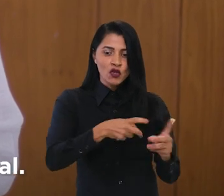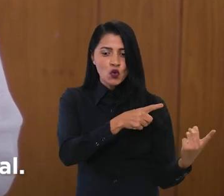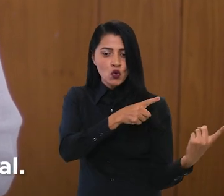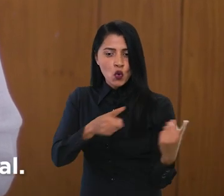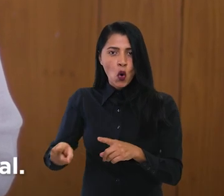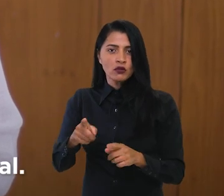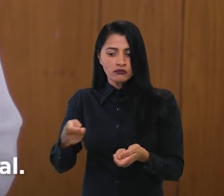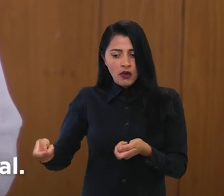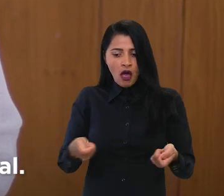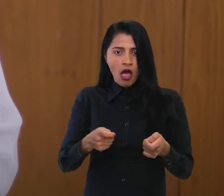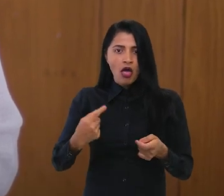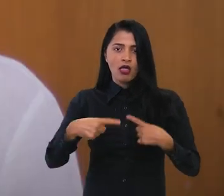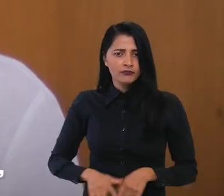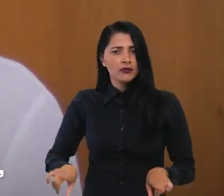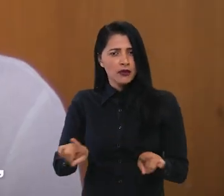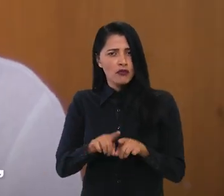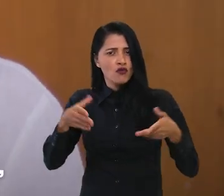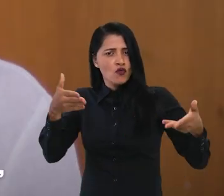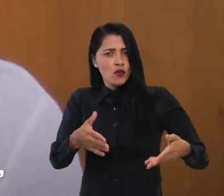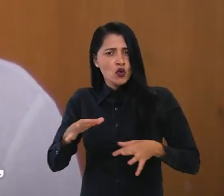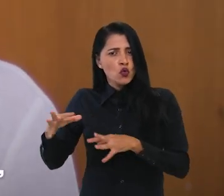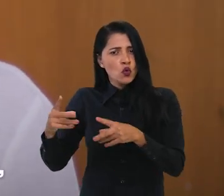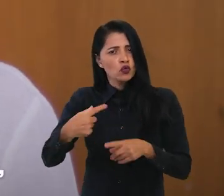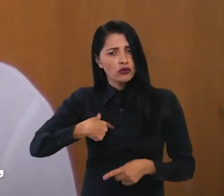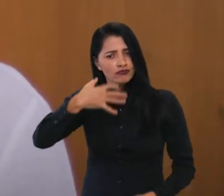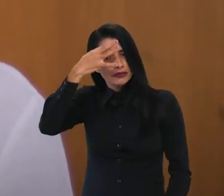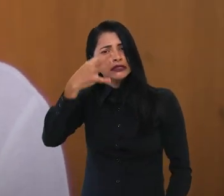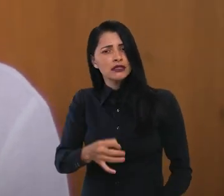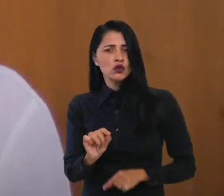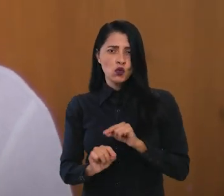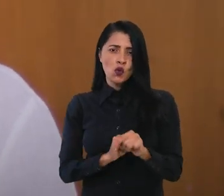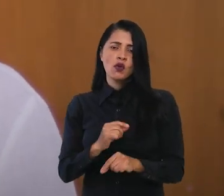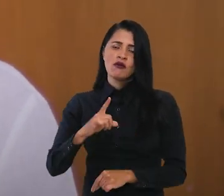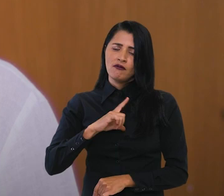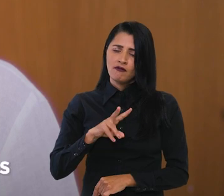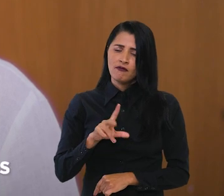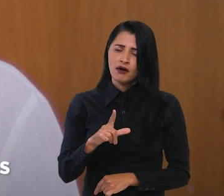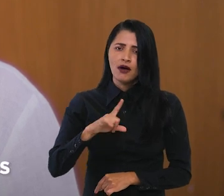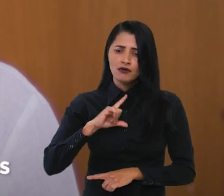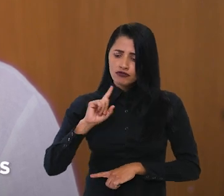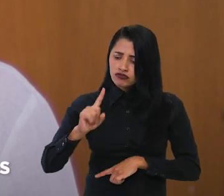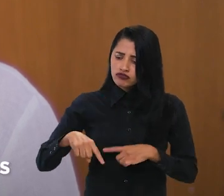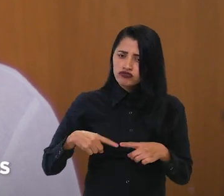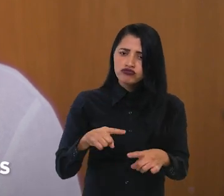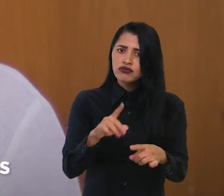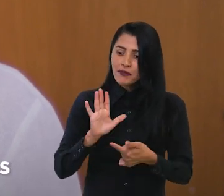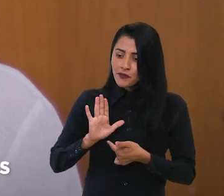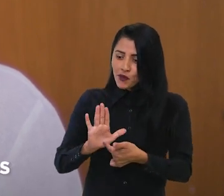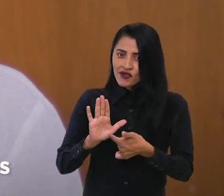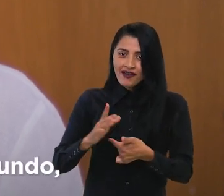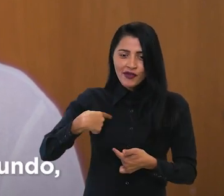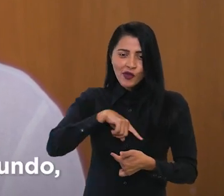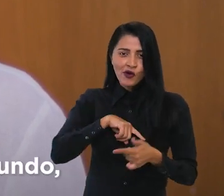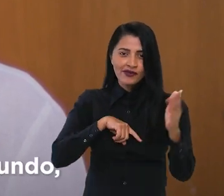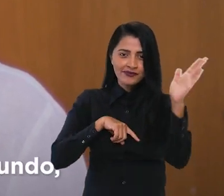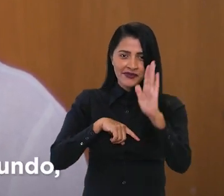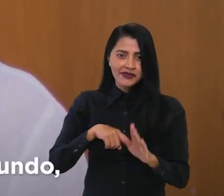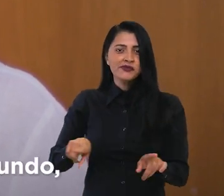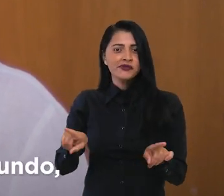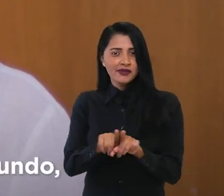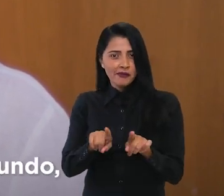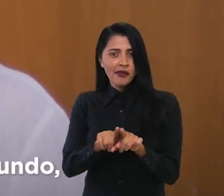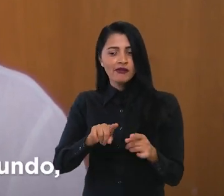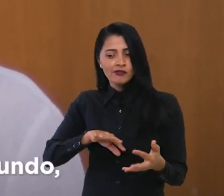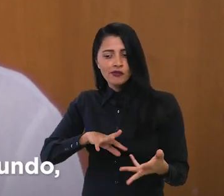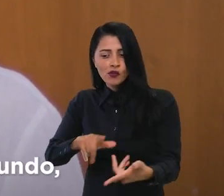o combate ao garimpo ilegal. Com o envolvimento de todos, tenho certeza de que teremos muitos avanços para mostrar